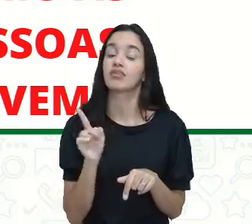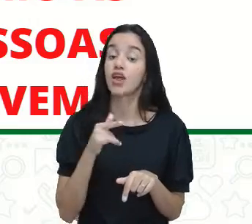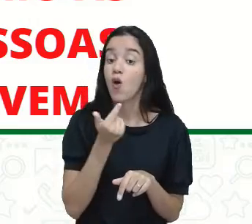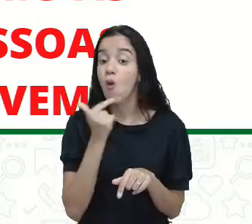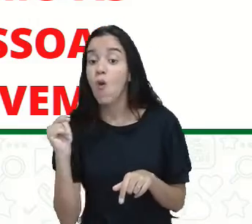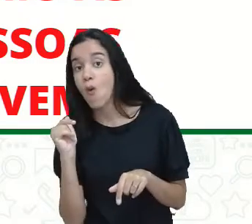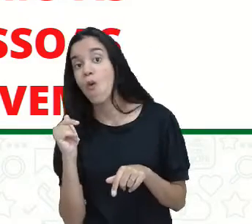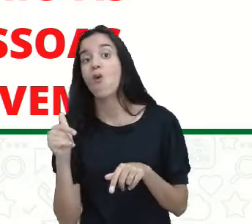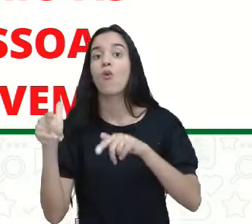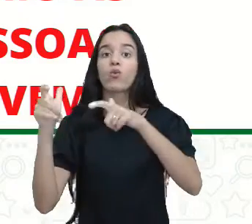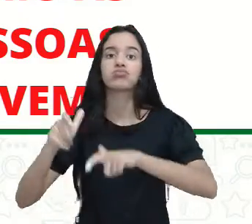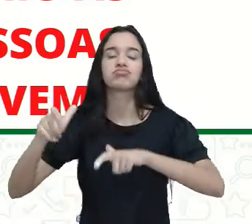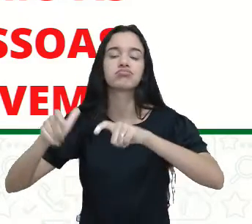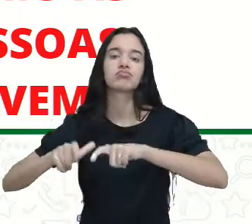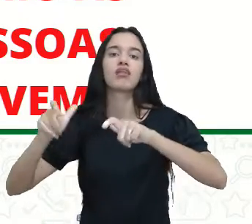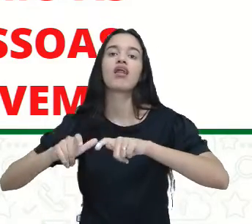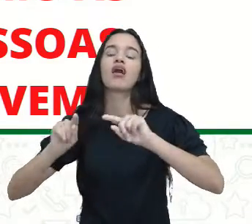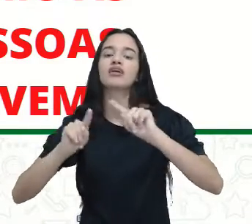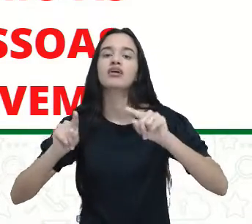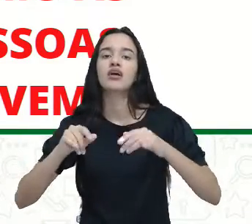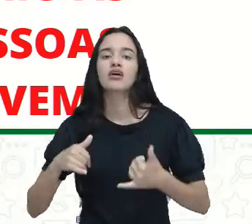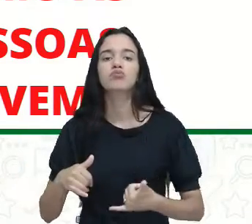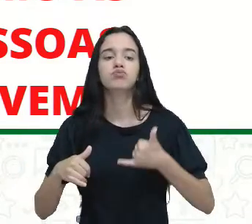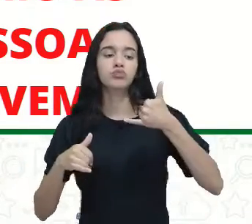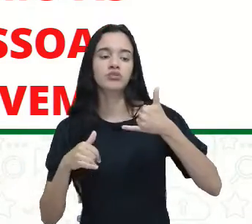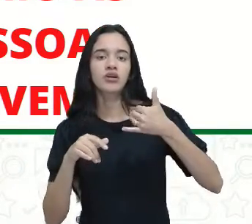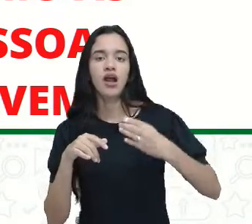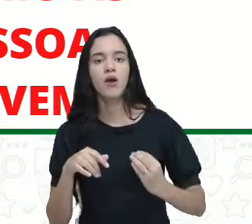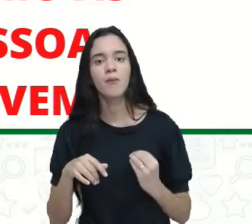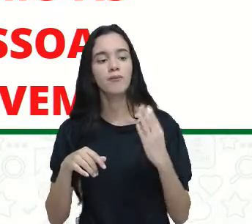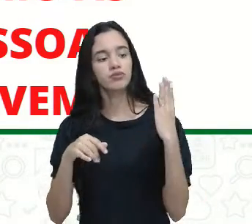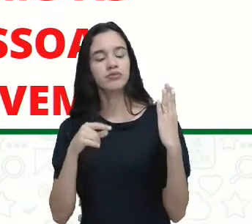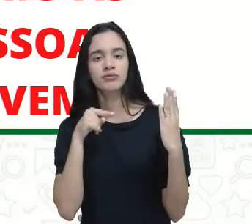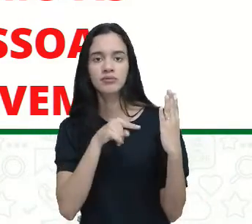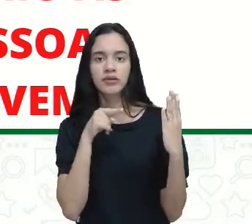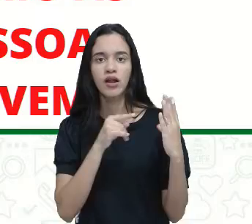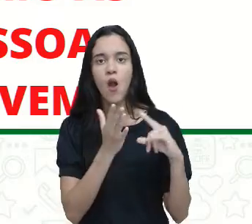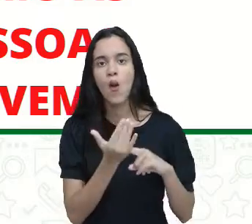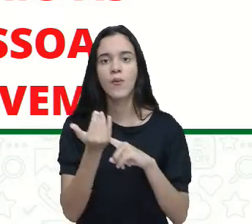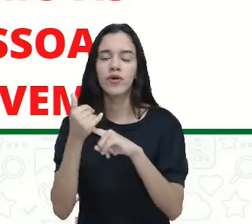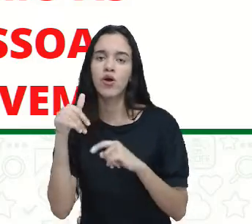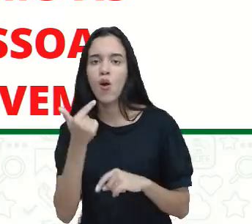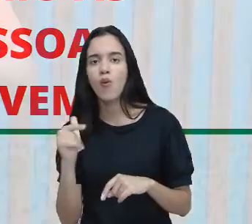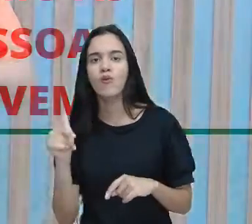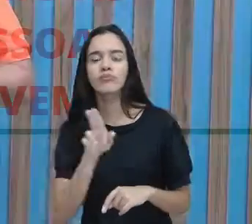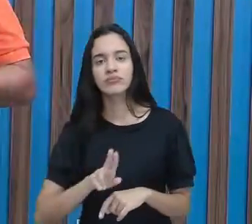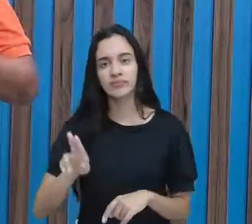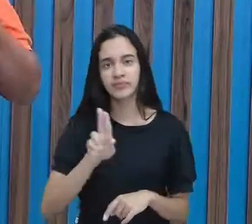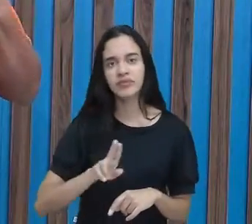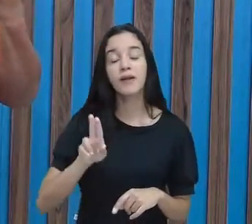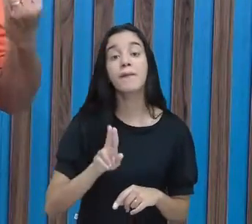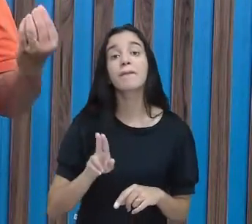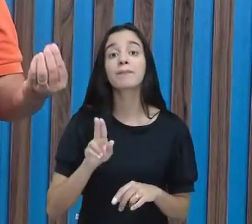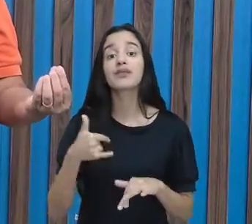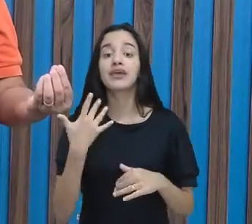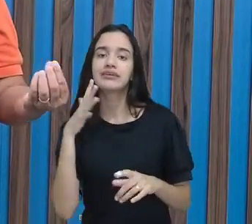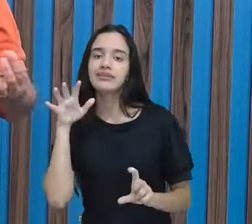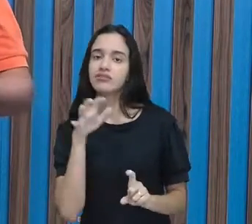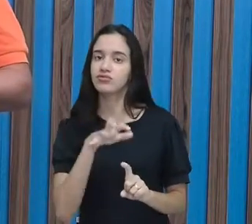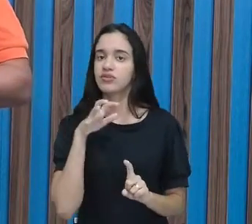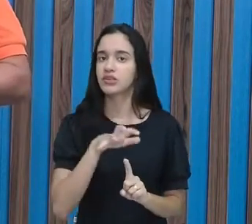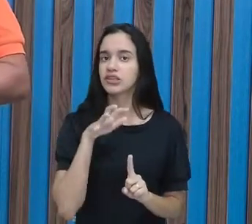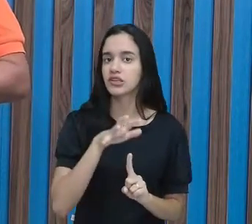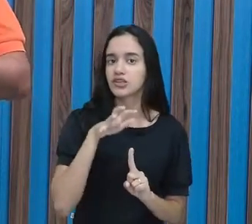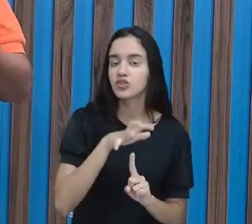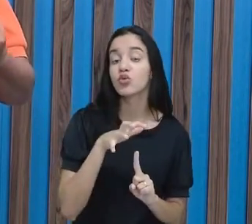sendo usado a tecnologia para que essa consulta se realize. Então, a tecnologia influenciou